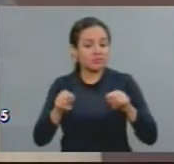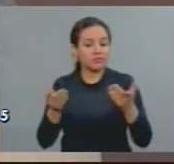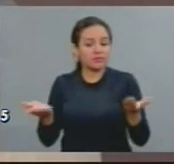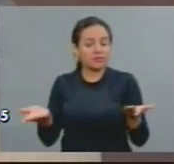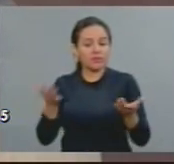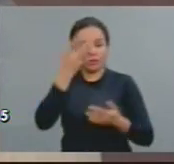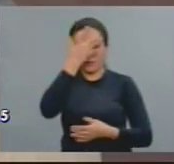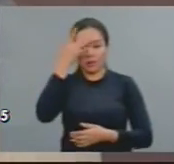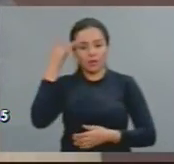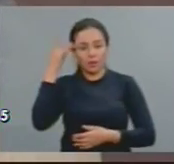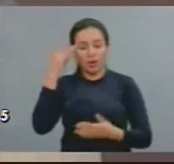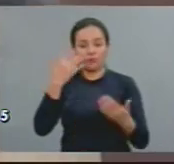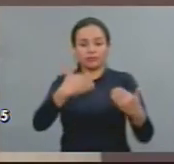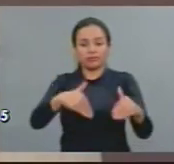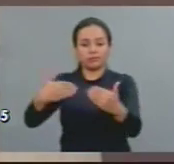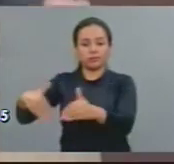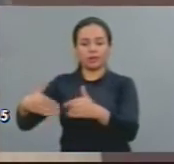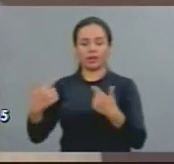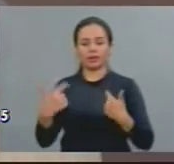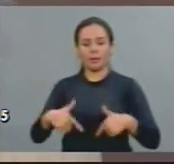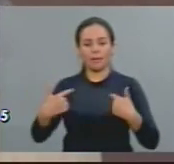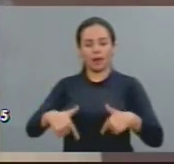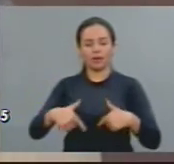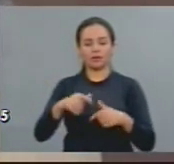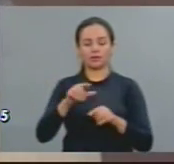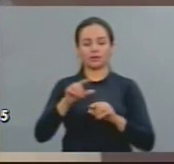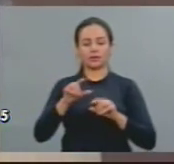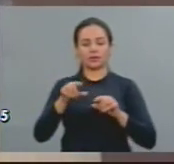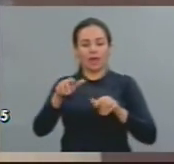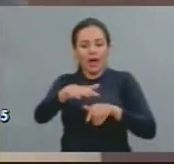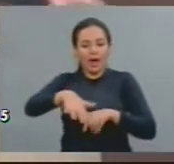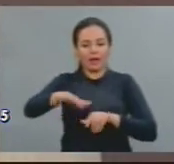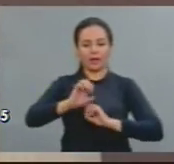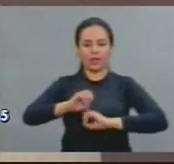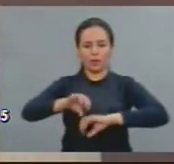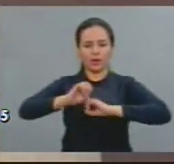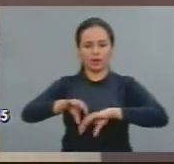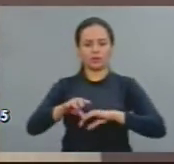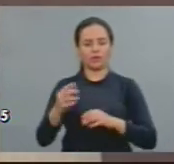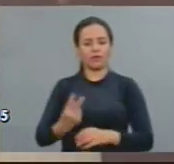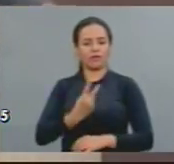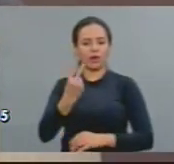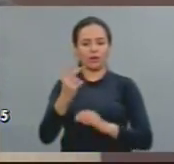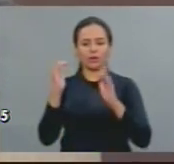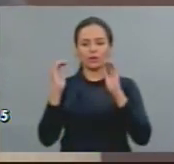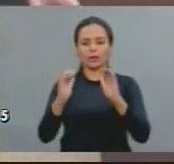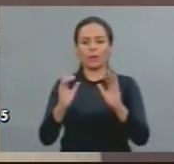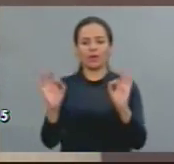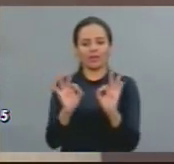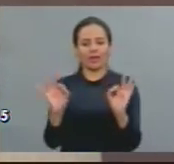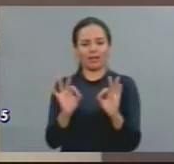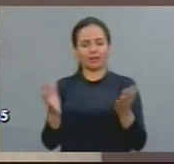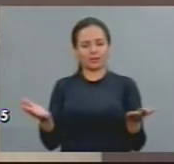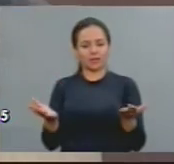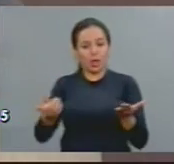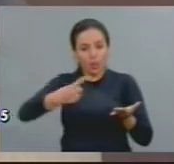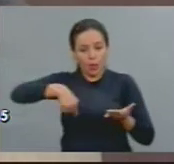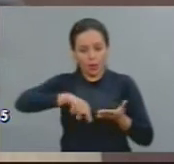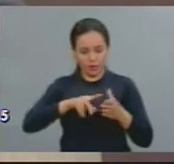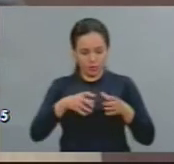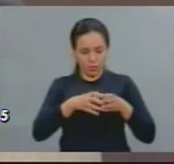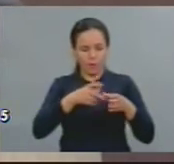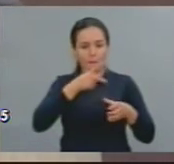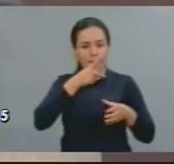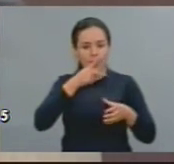no serviço público municipal, em especial na educação, é que têm que ser apenados? Portanto, toda a nossa solidariedade, saibam, nós estamos,